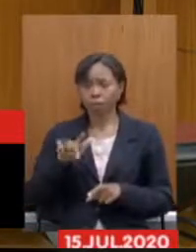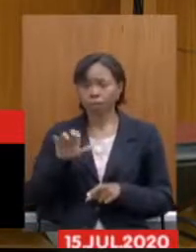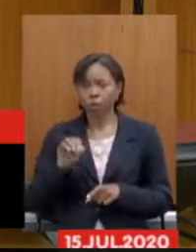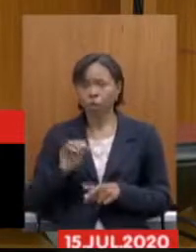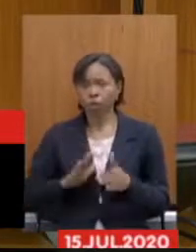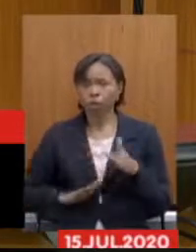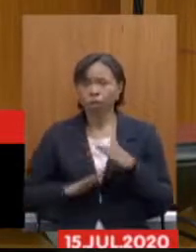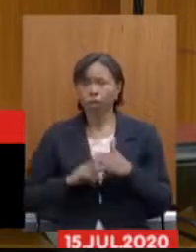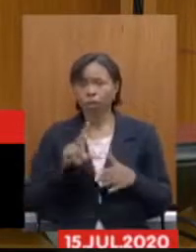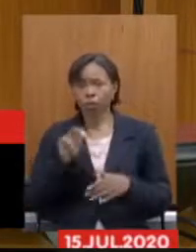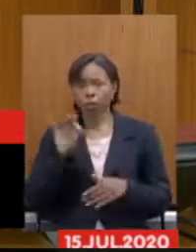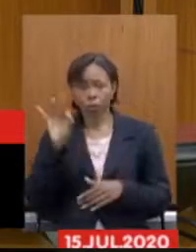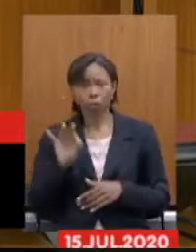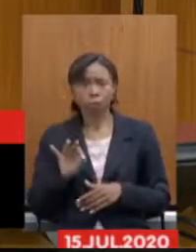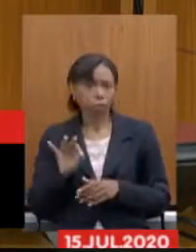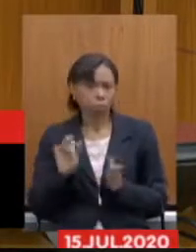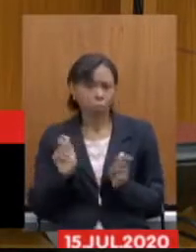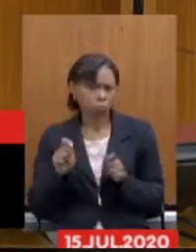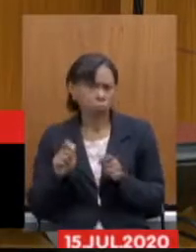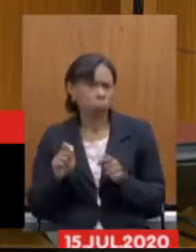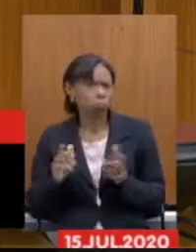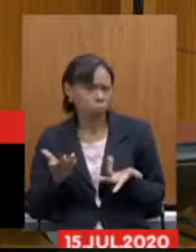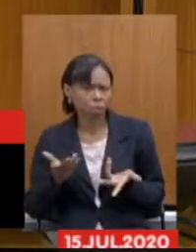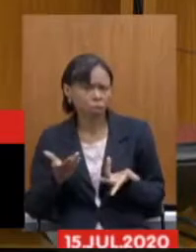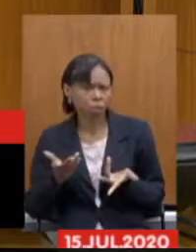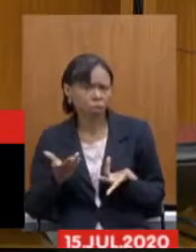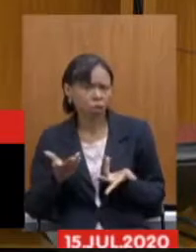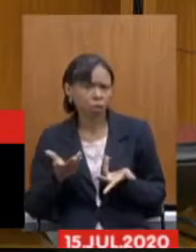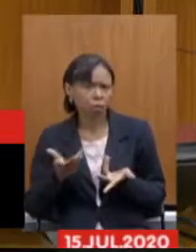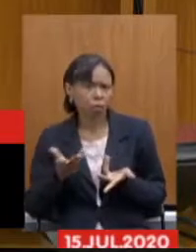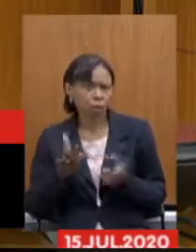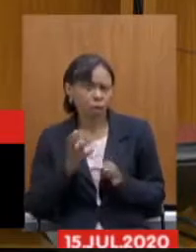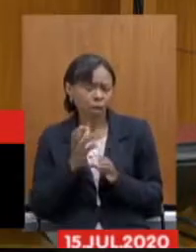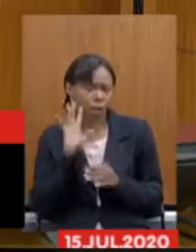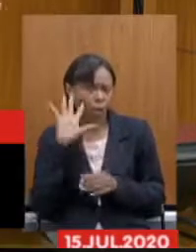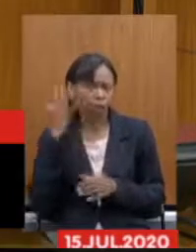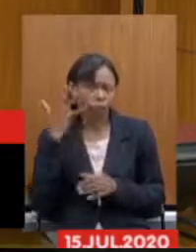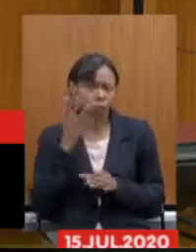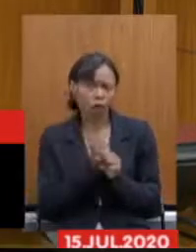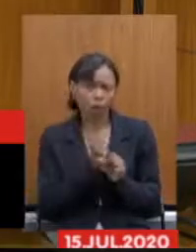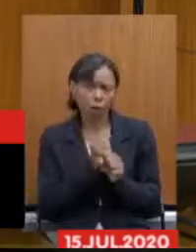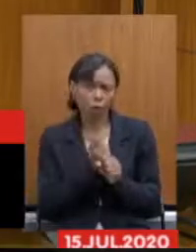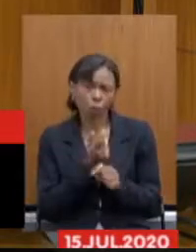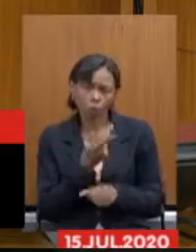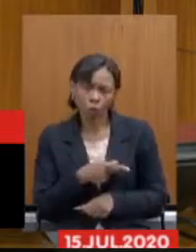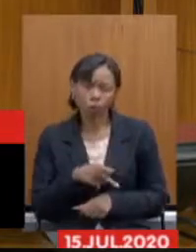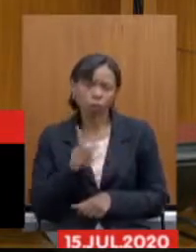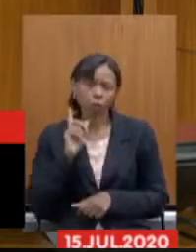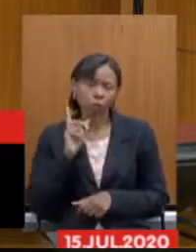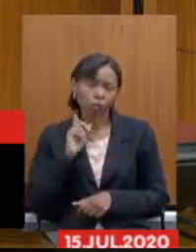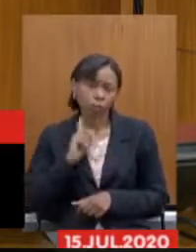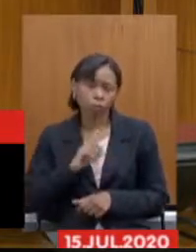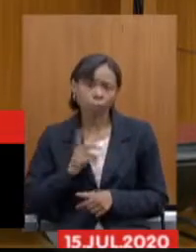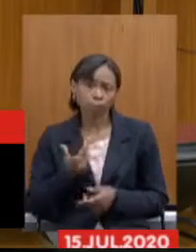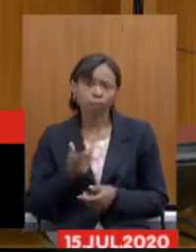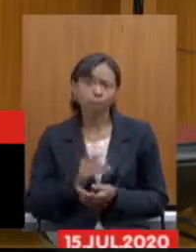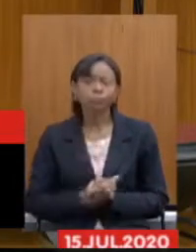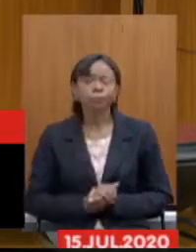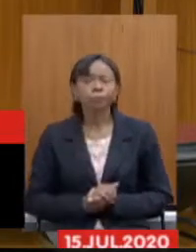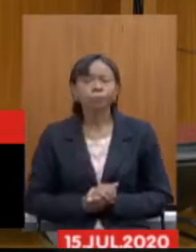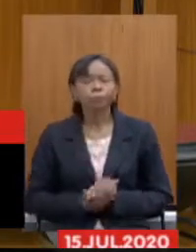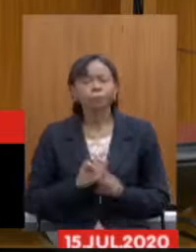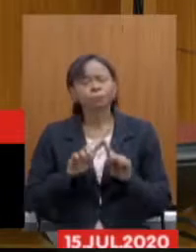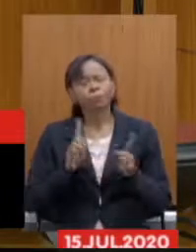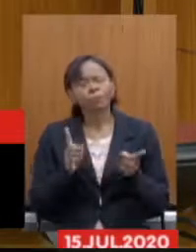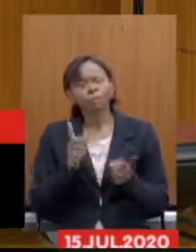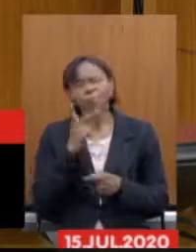50%, seria algo suficiente para o saneamento das contas do Estado, e sem pesar demais para os servidores públicos. Mas o que